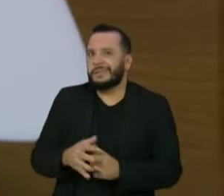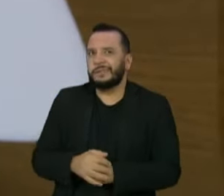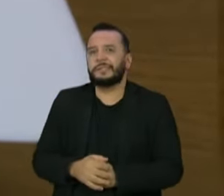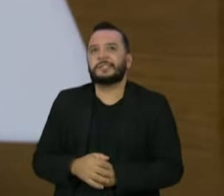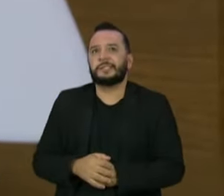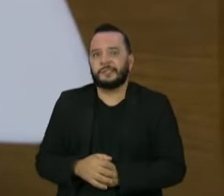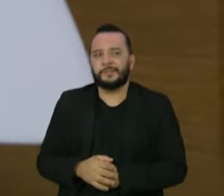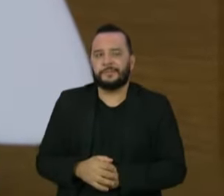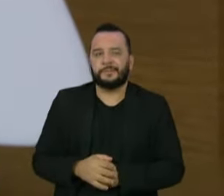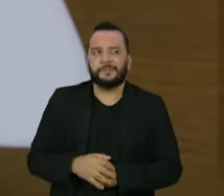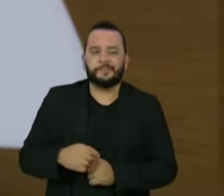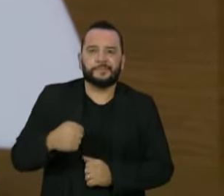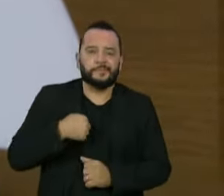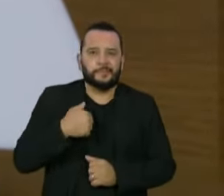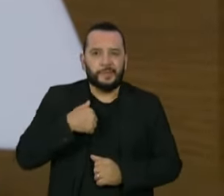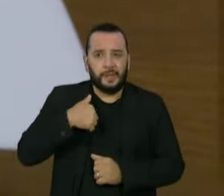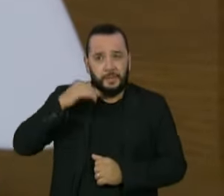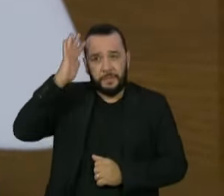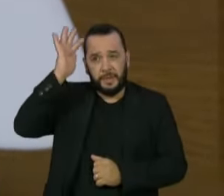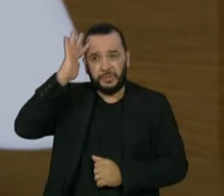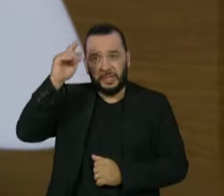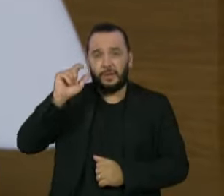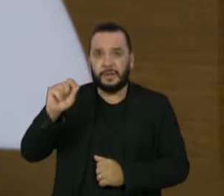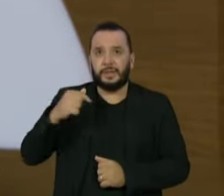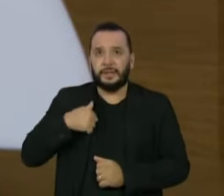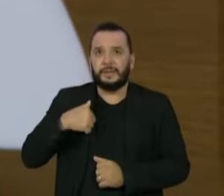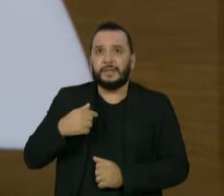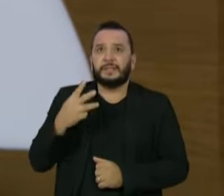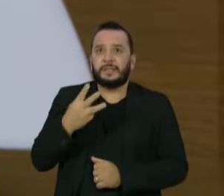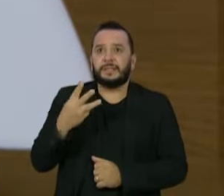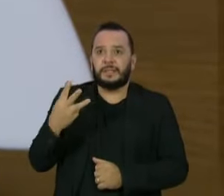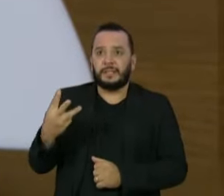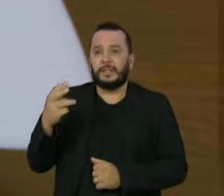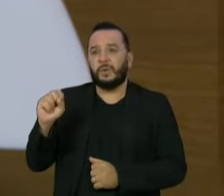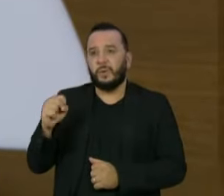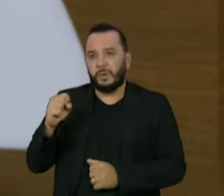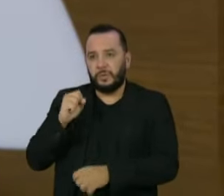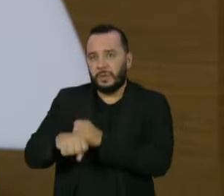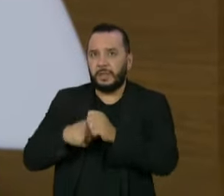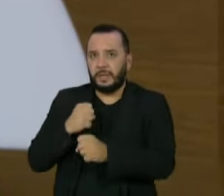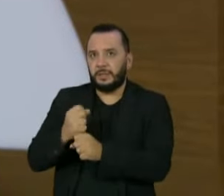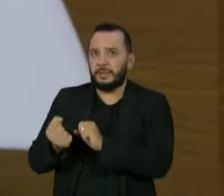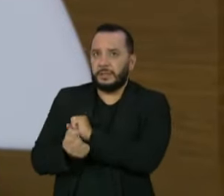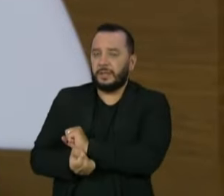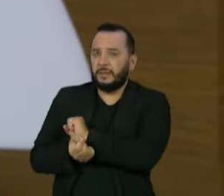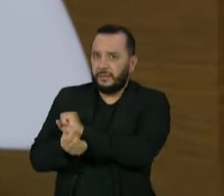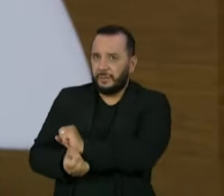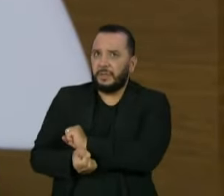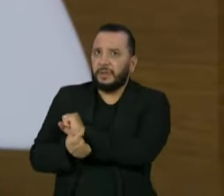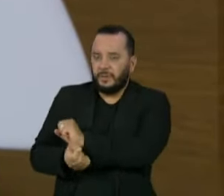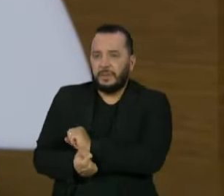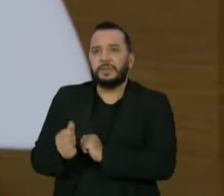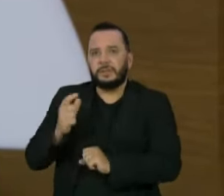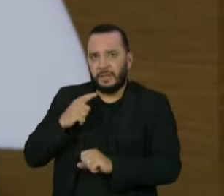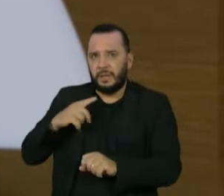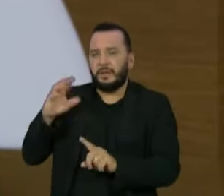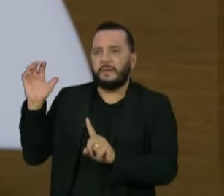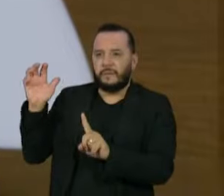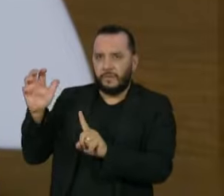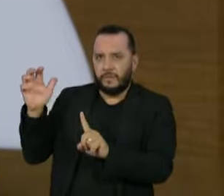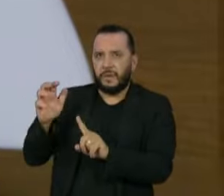imaginar que nós tivemos mais de 338 anos de escravidão, isso tem sequelas